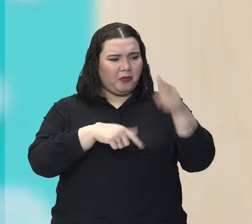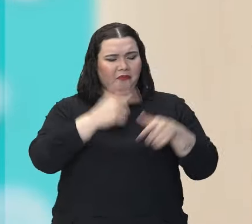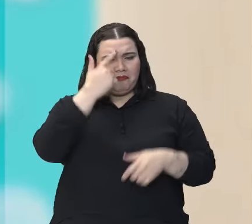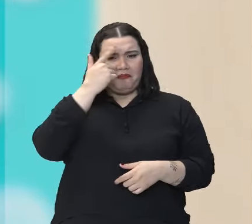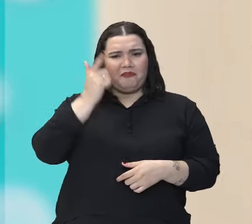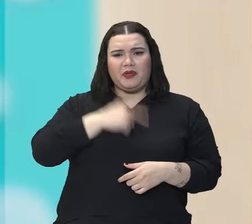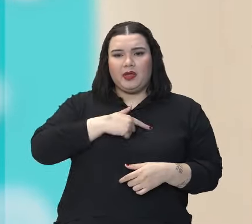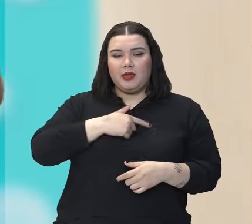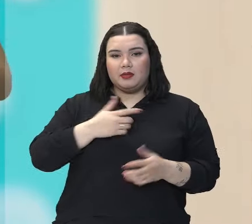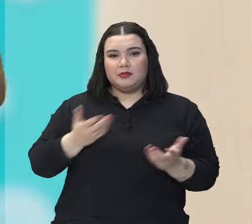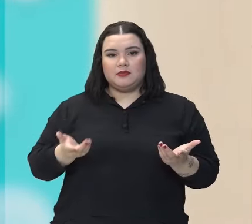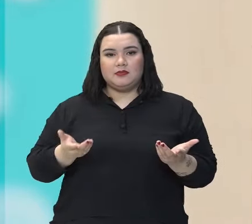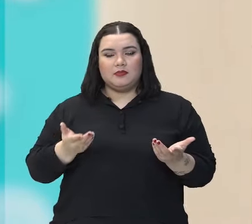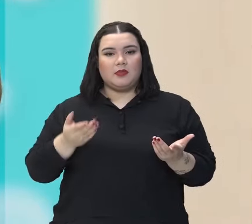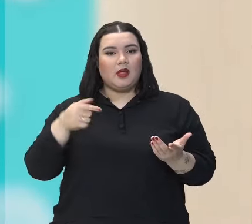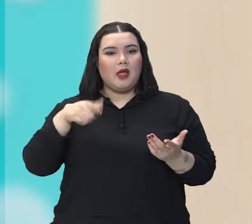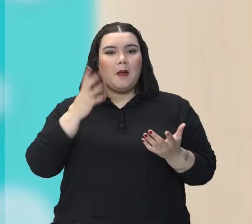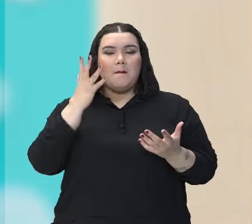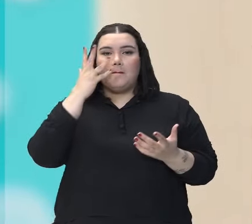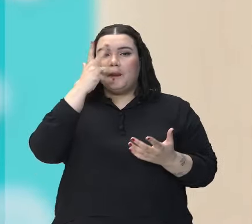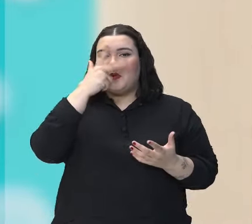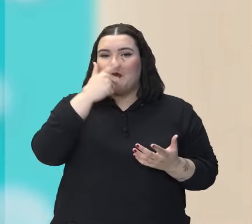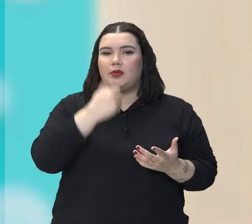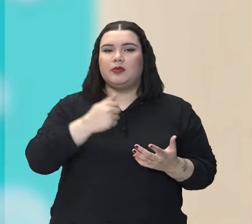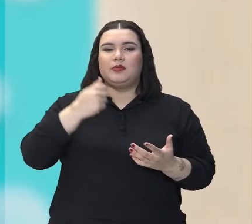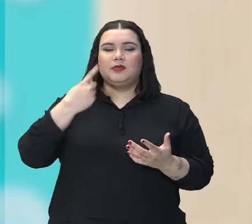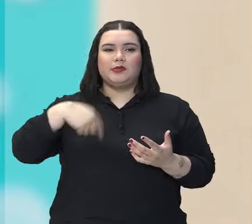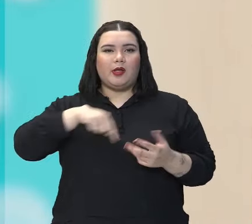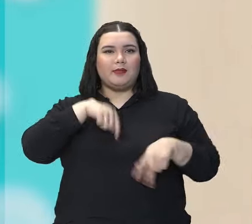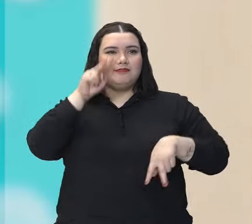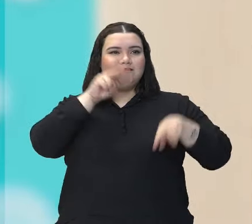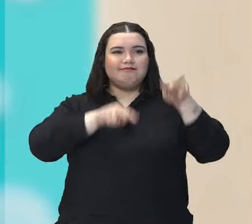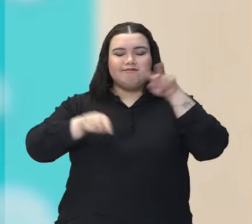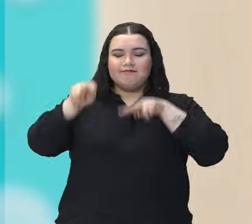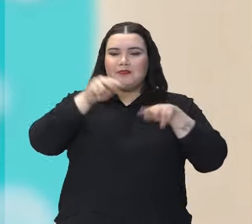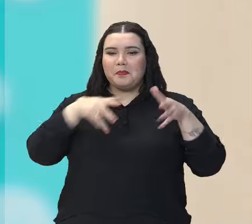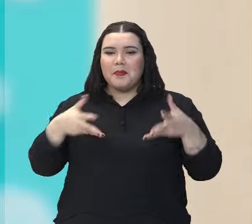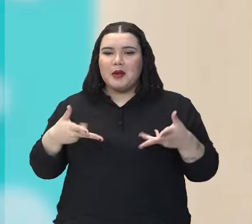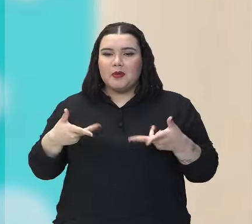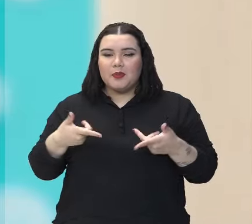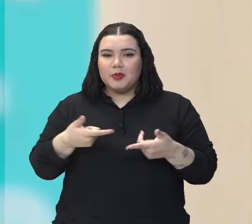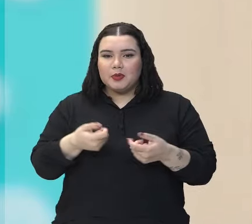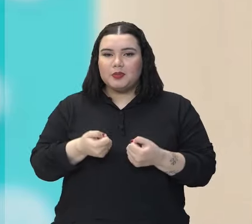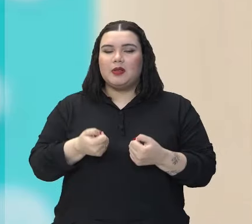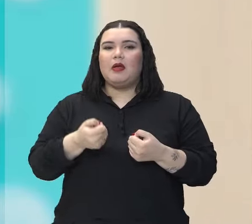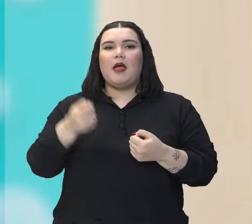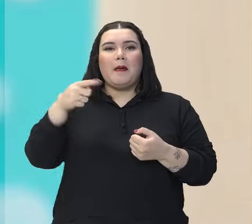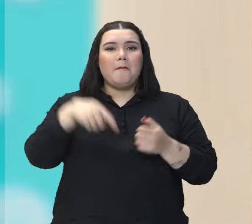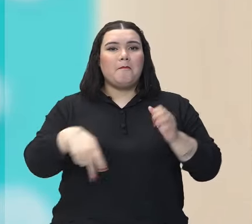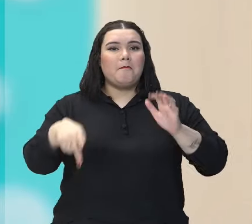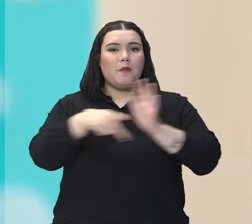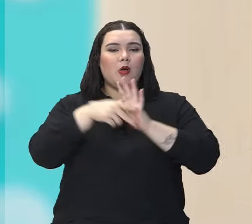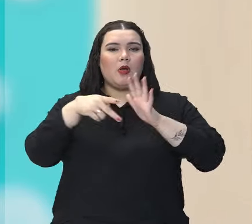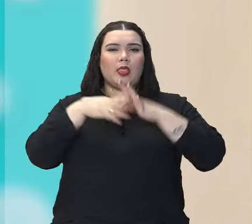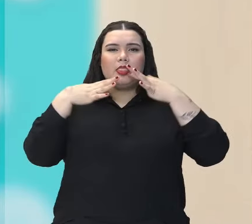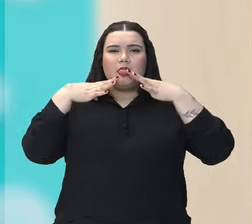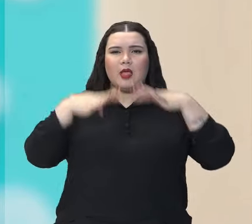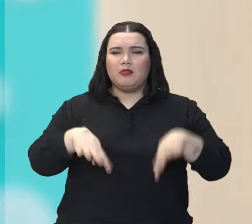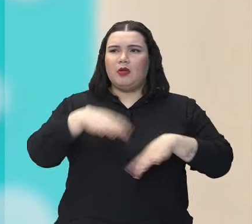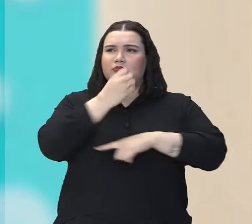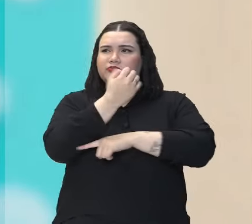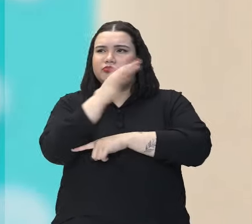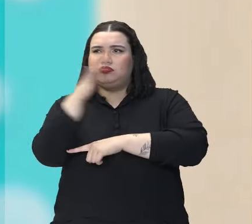É rosa. É tudo que é bom para nossos olhos, né? Faz parte da natureza. É uma coisa linda.